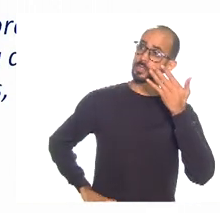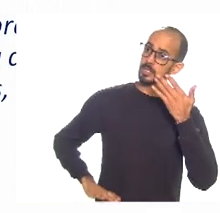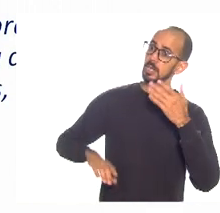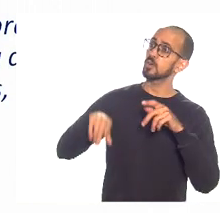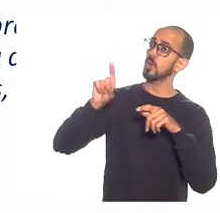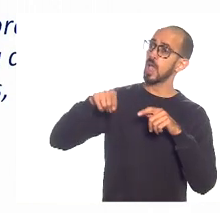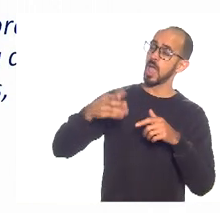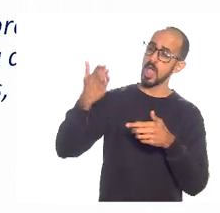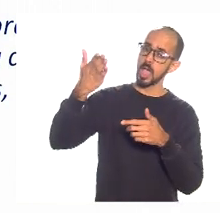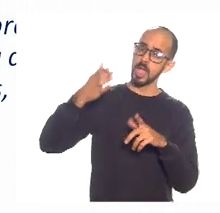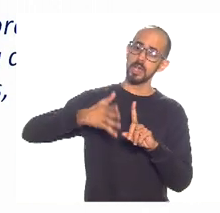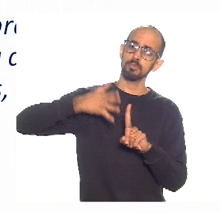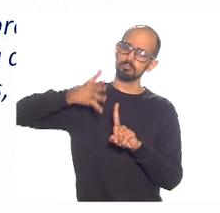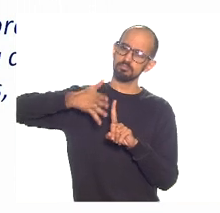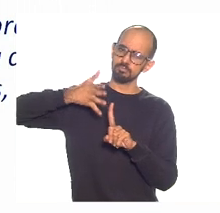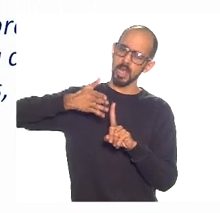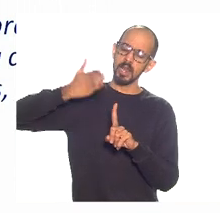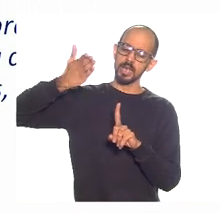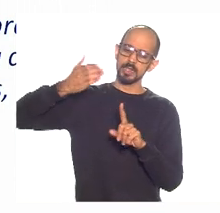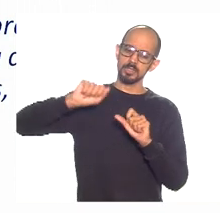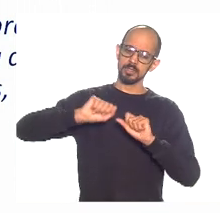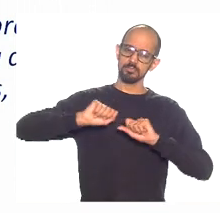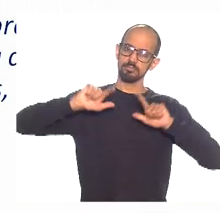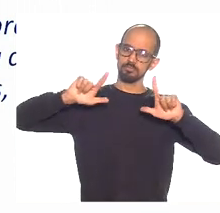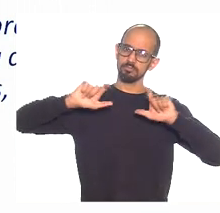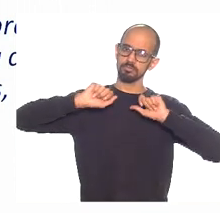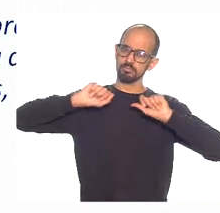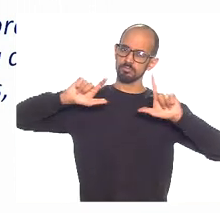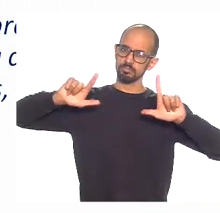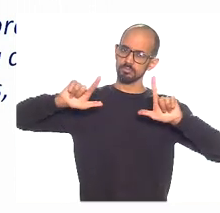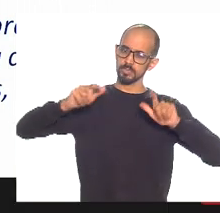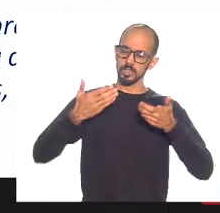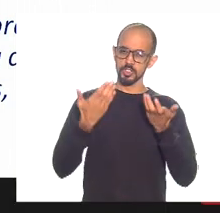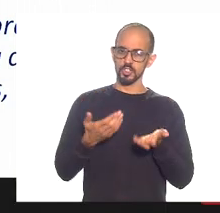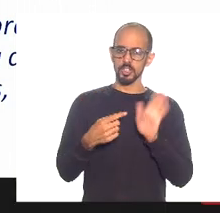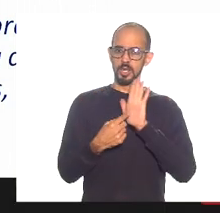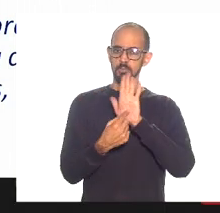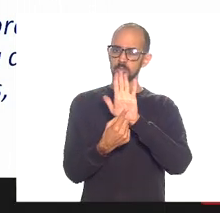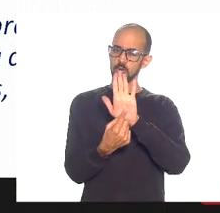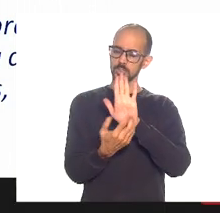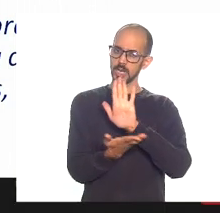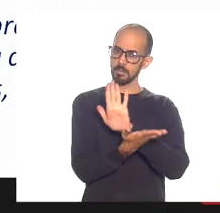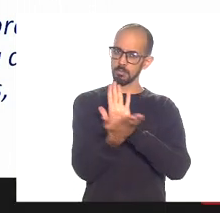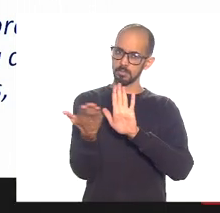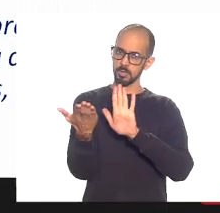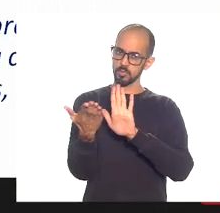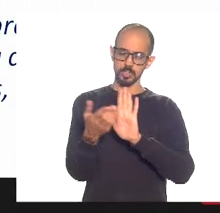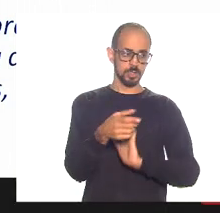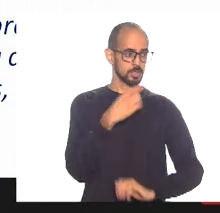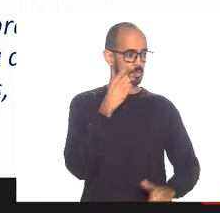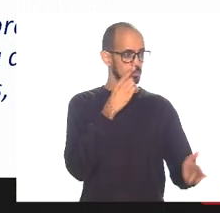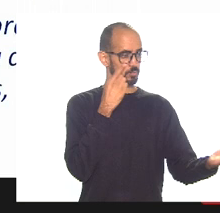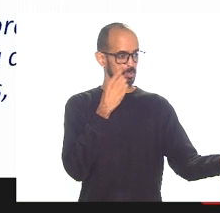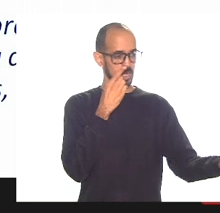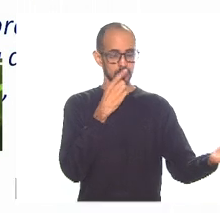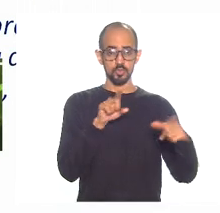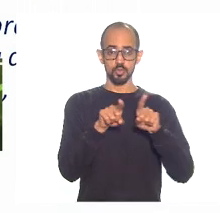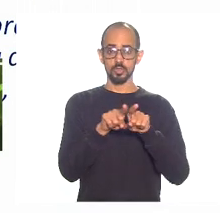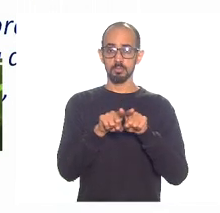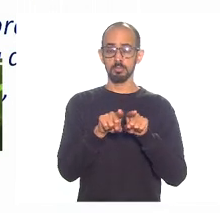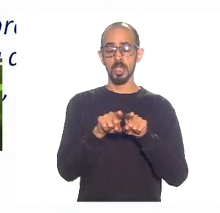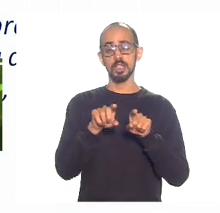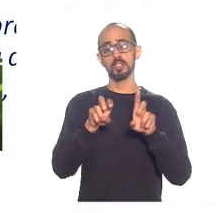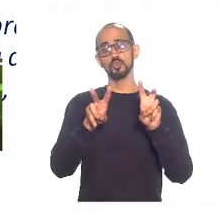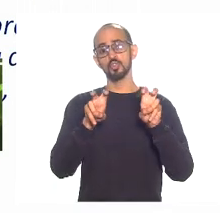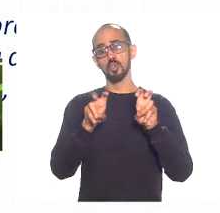discutindo com a equipe da assessoria e aí foram as contribuições que gente queria trazer sobre a questão da SEDAI, que estou inteiramente de